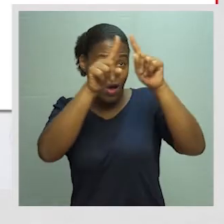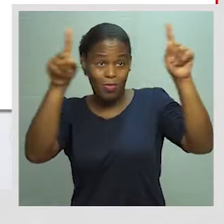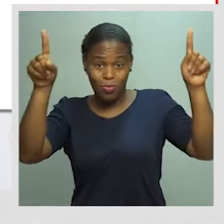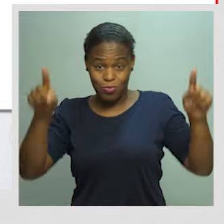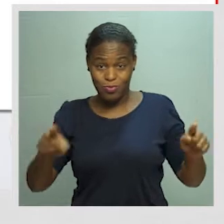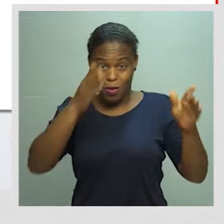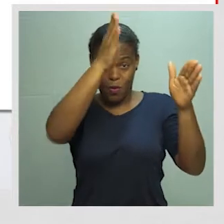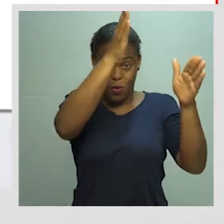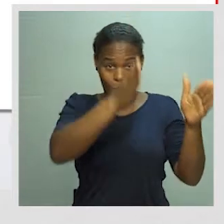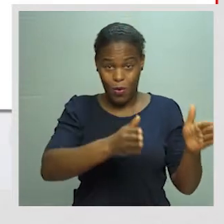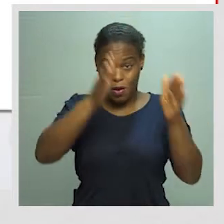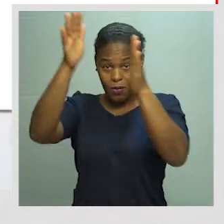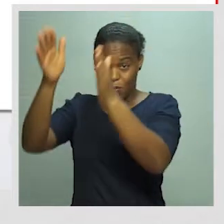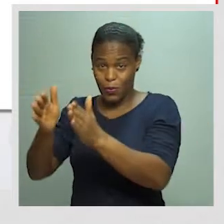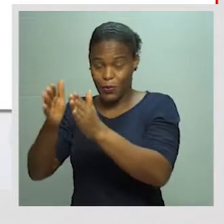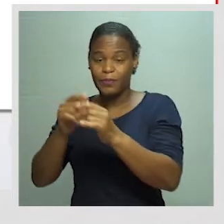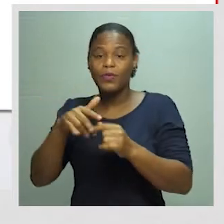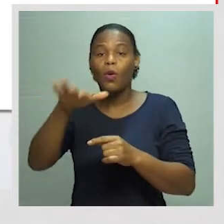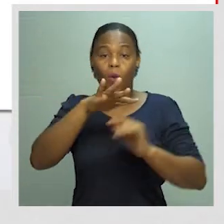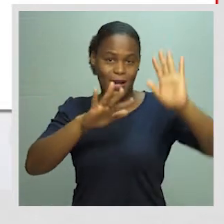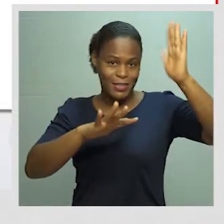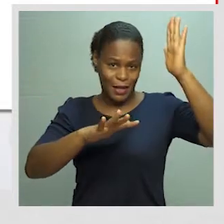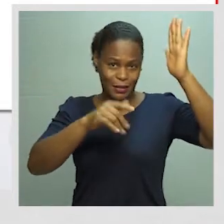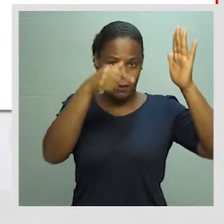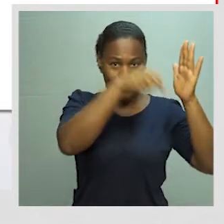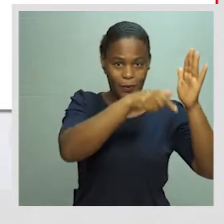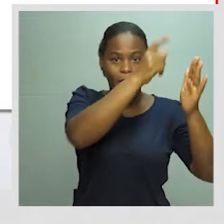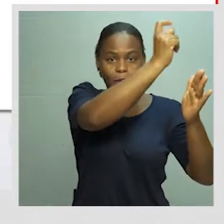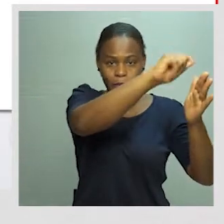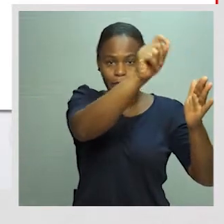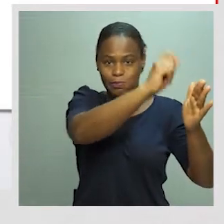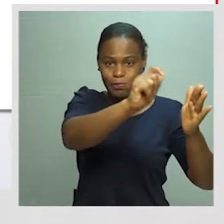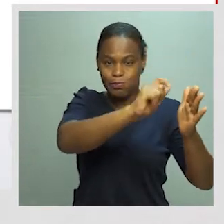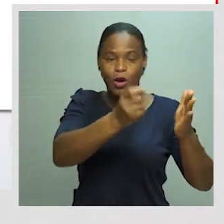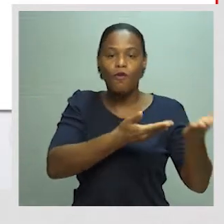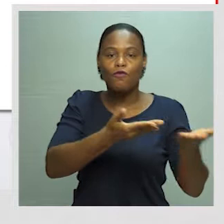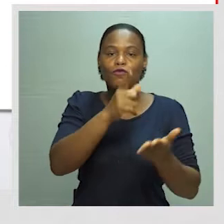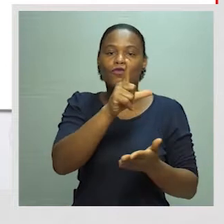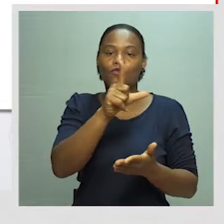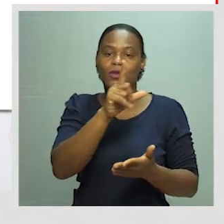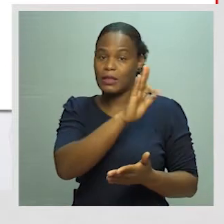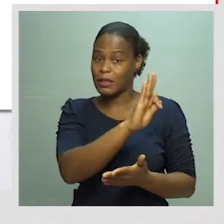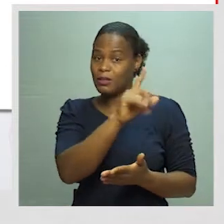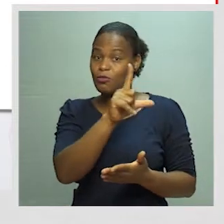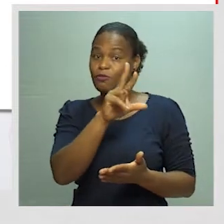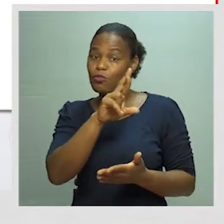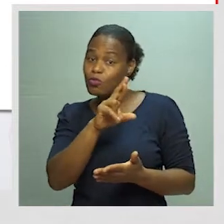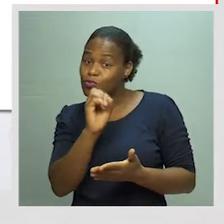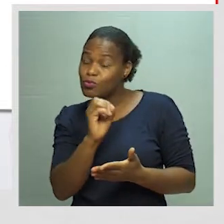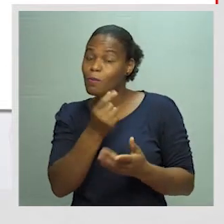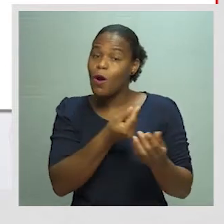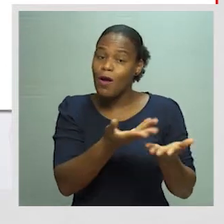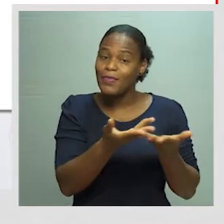colunas, onde, na coluna da esquerda, nós registramos os fluxos monetários de saída, ou seja, os